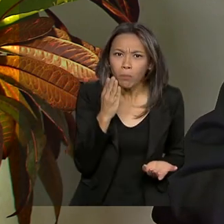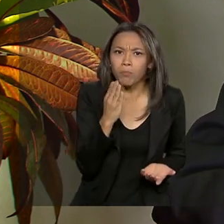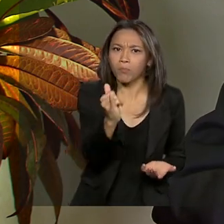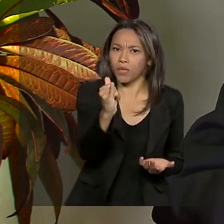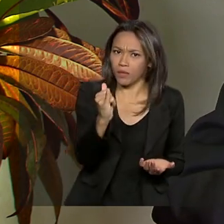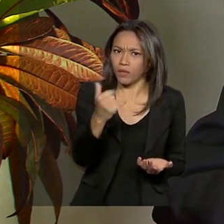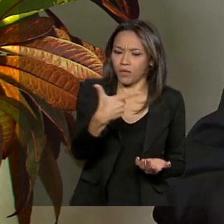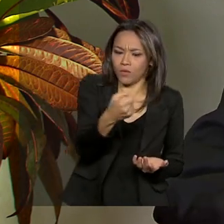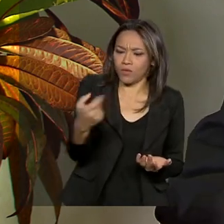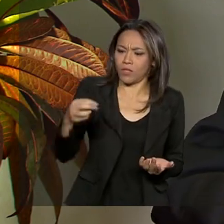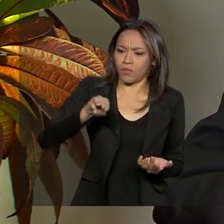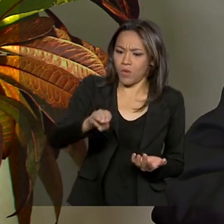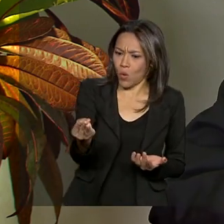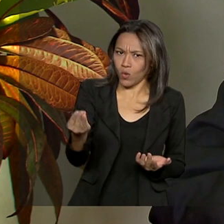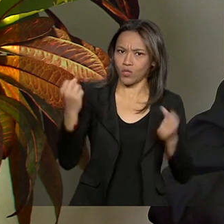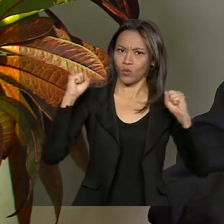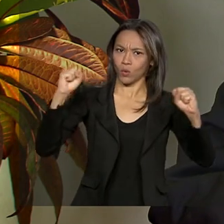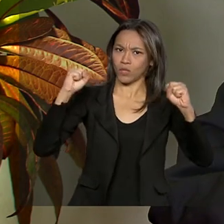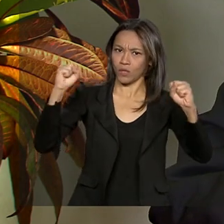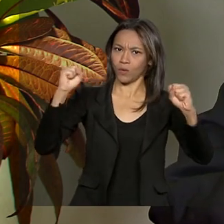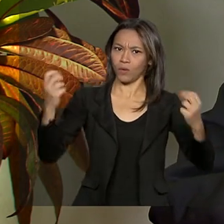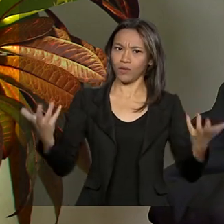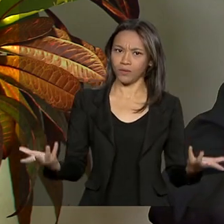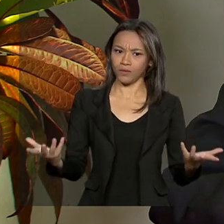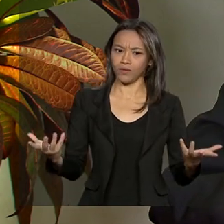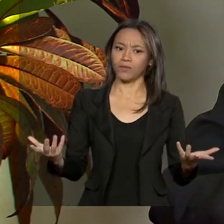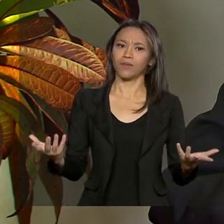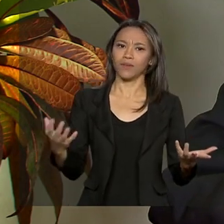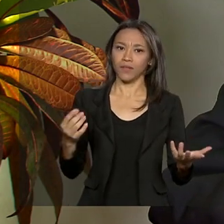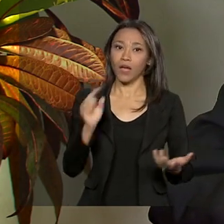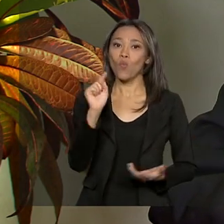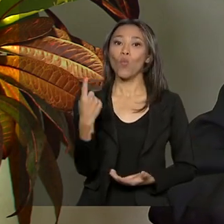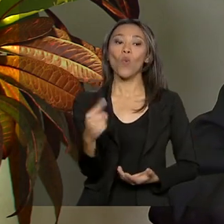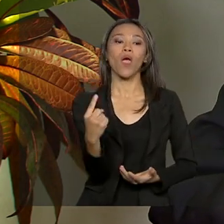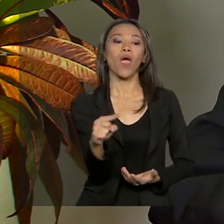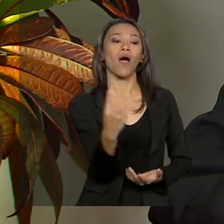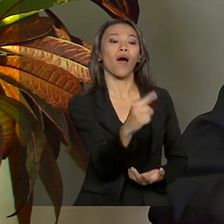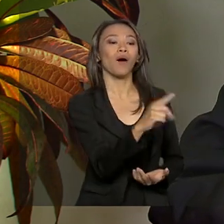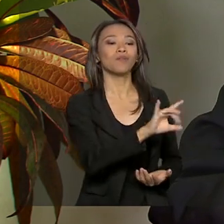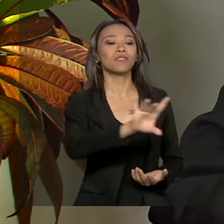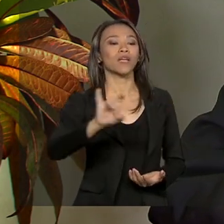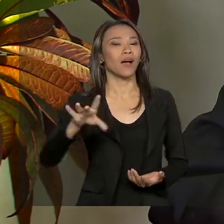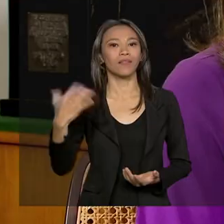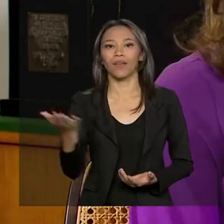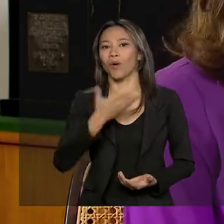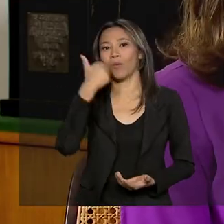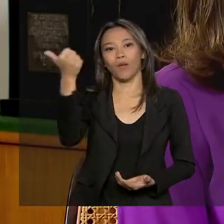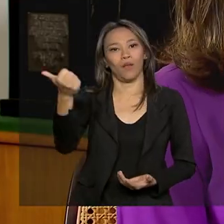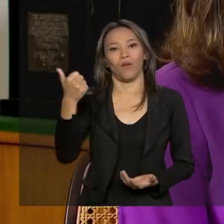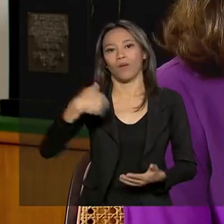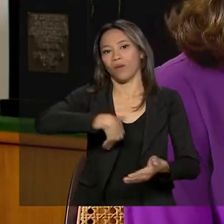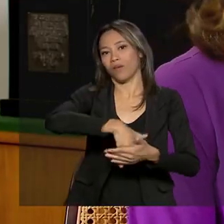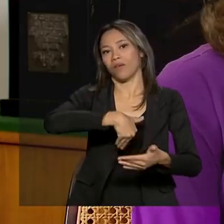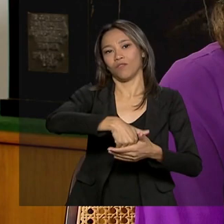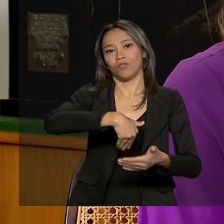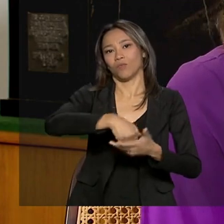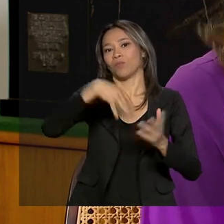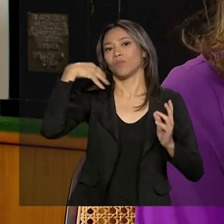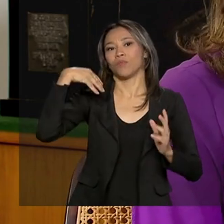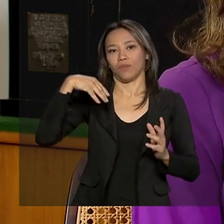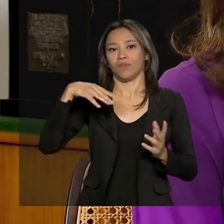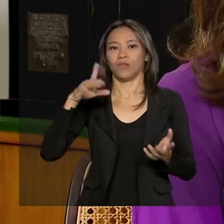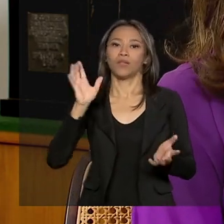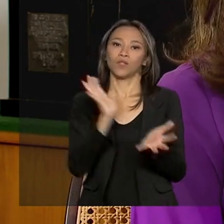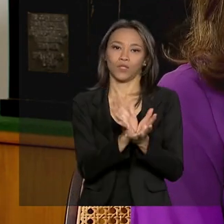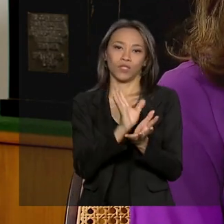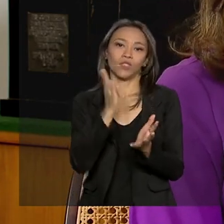e duzentos milhões de torcedores, basta pegar um real de cada um e pronto, vai ter o melhor time do planeta. General, já que a gente está falando